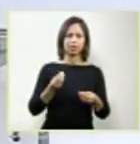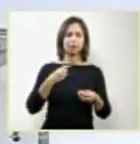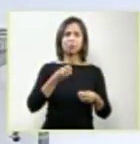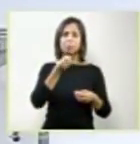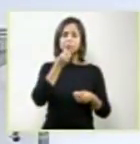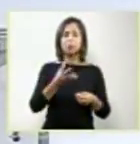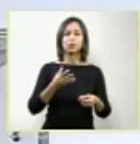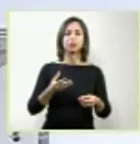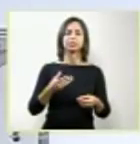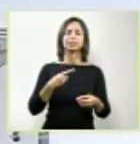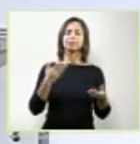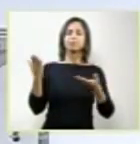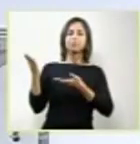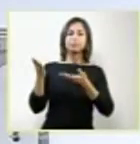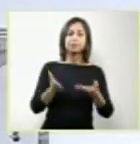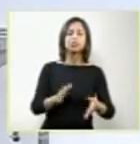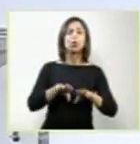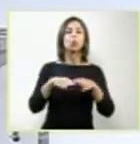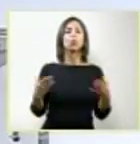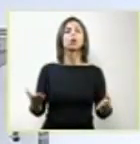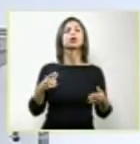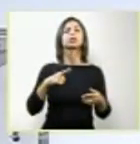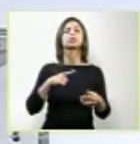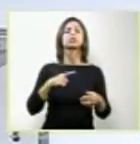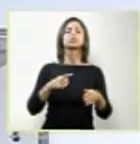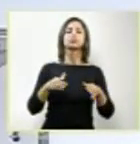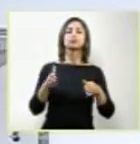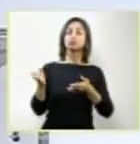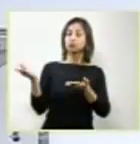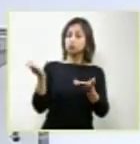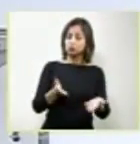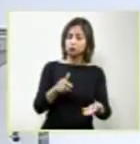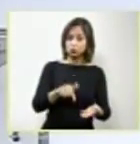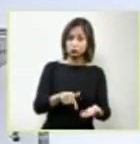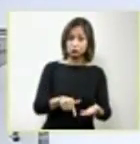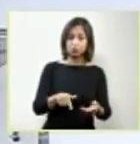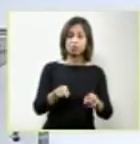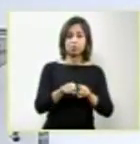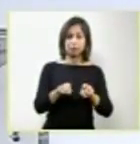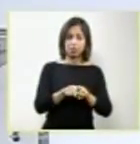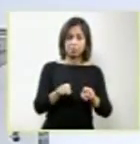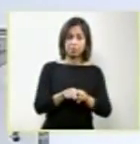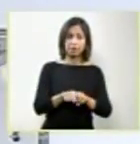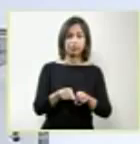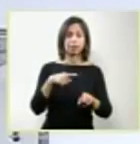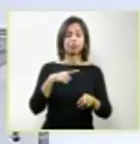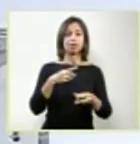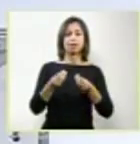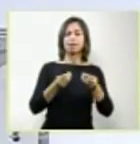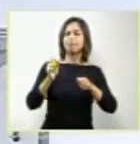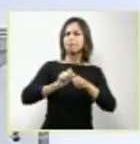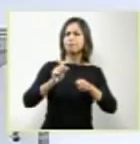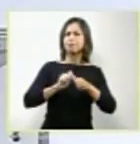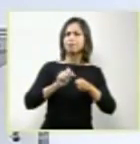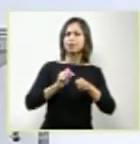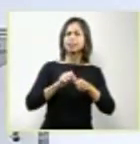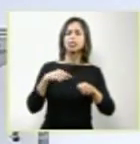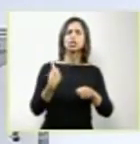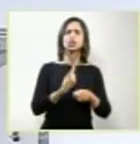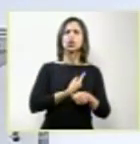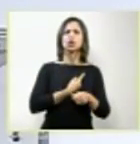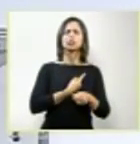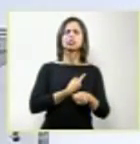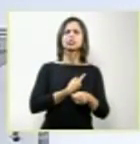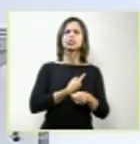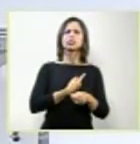quando chegamos ao mundo e também aqueles que se despedem, fazem a nossa despedida desse